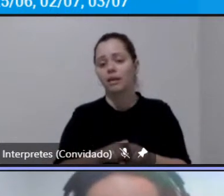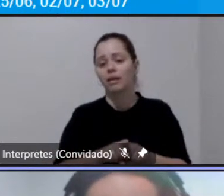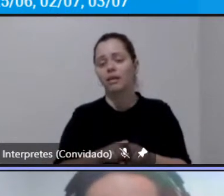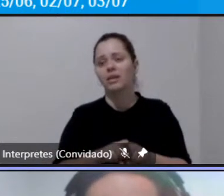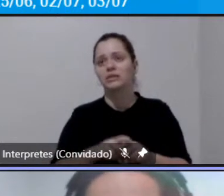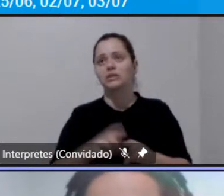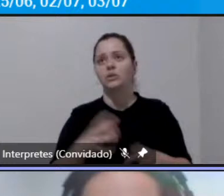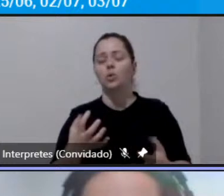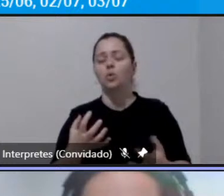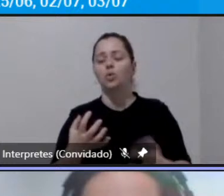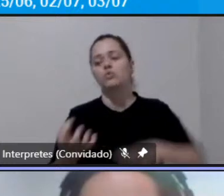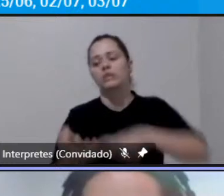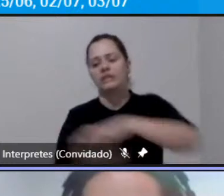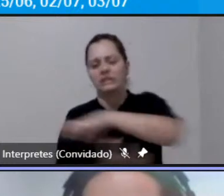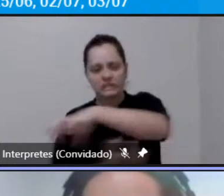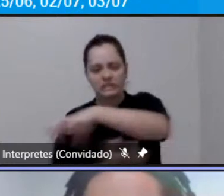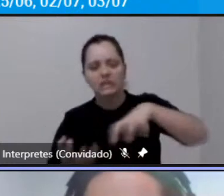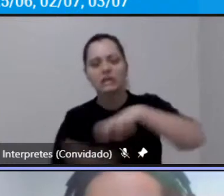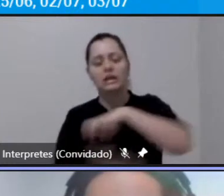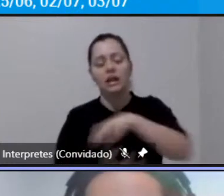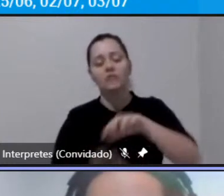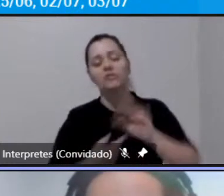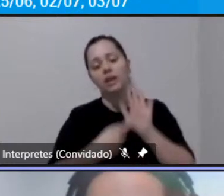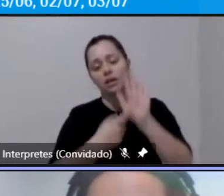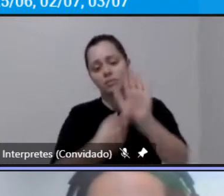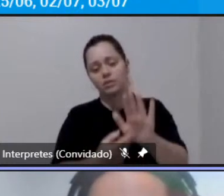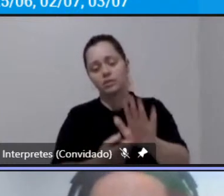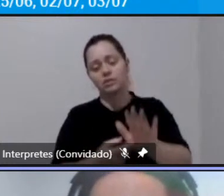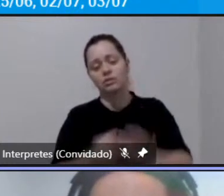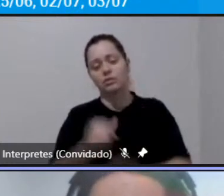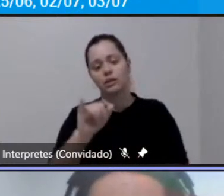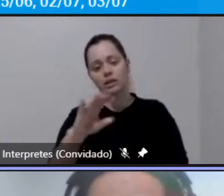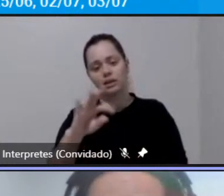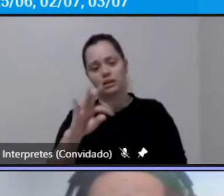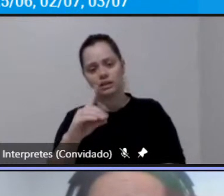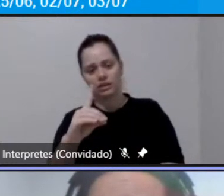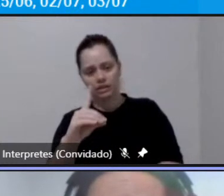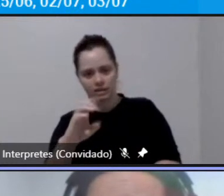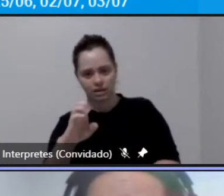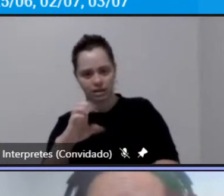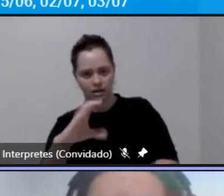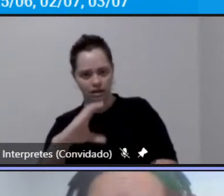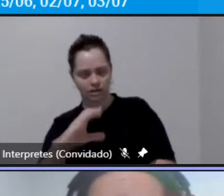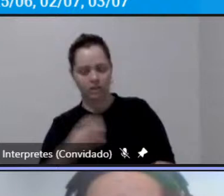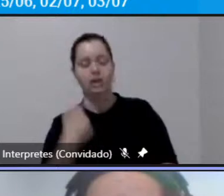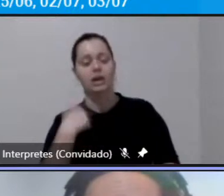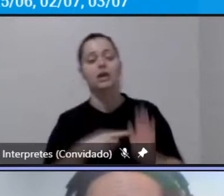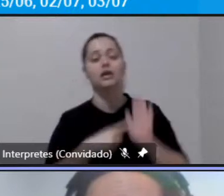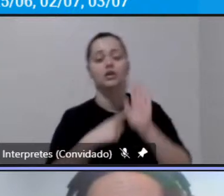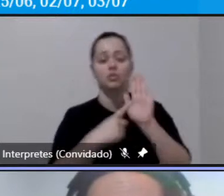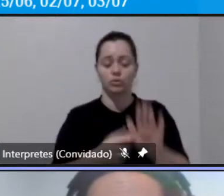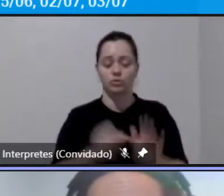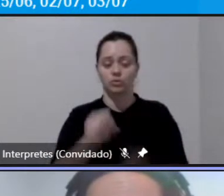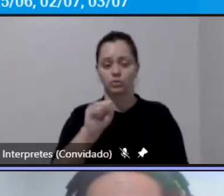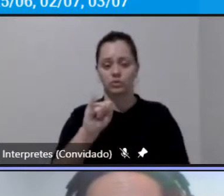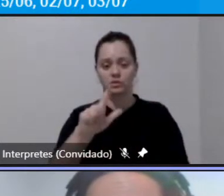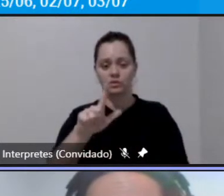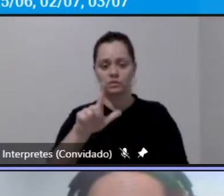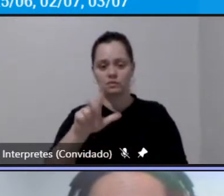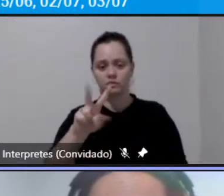no documento que a Silvana apresentou do IDEC que eles estão relatando e aqui na região em especial